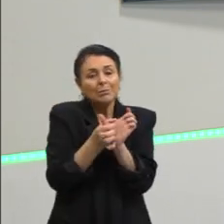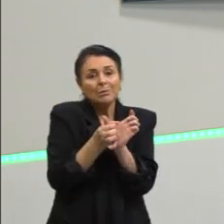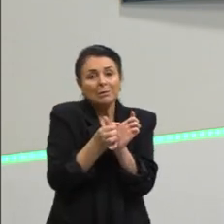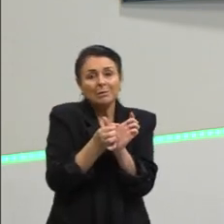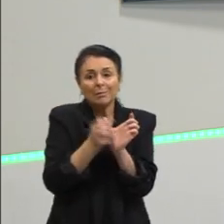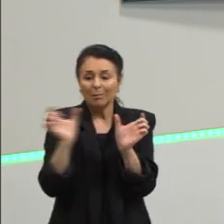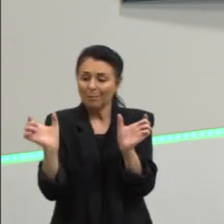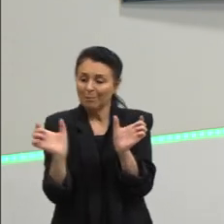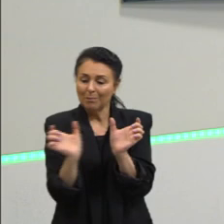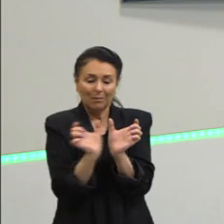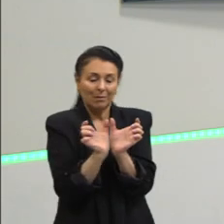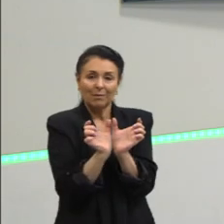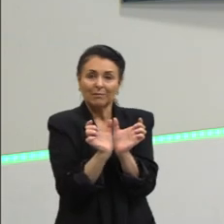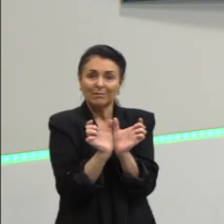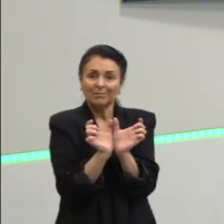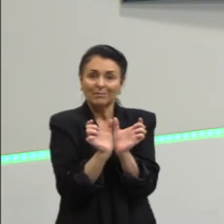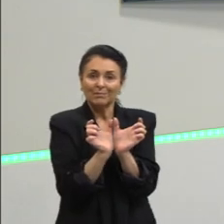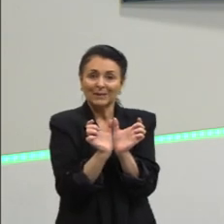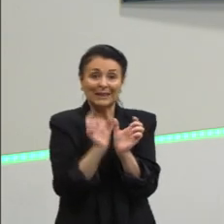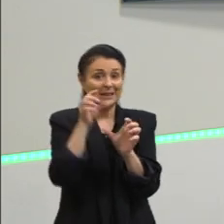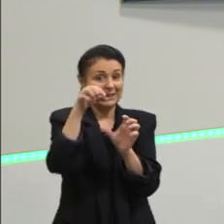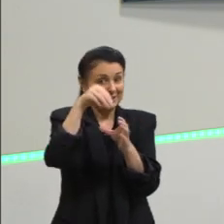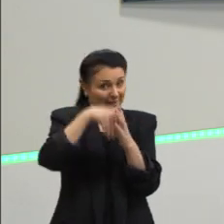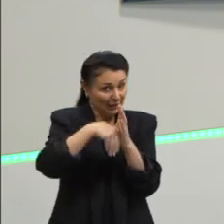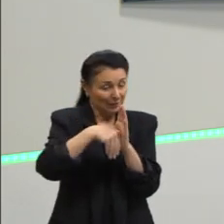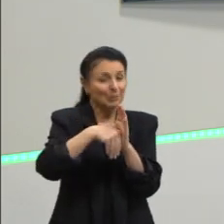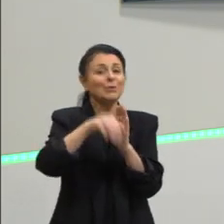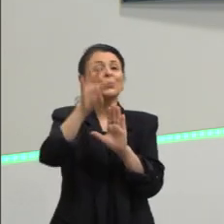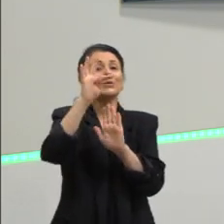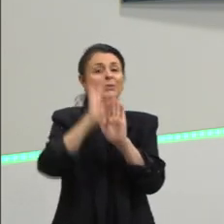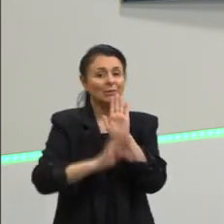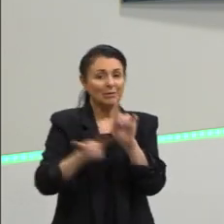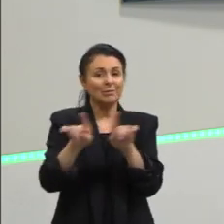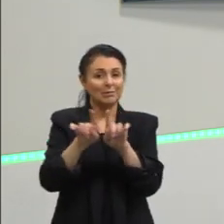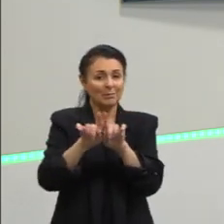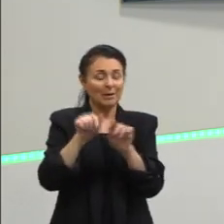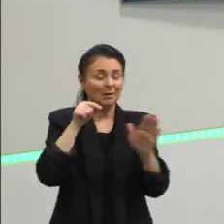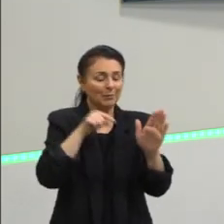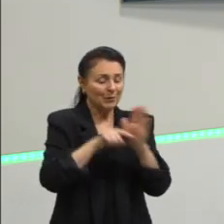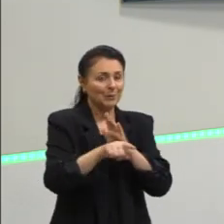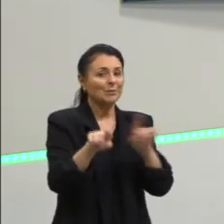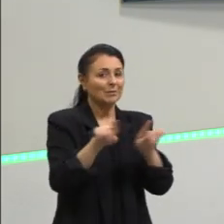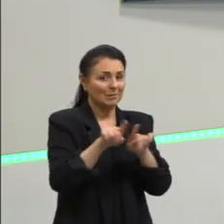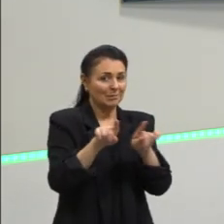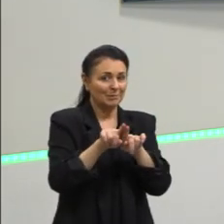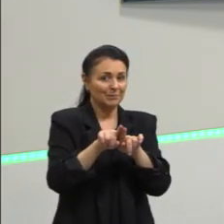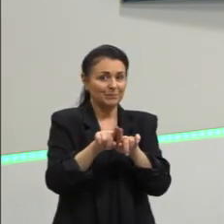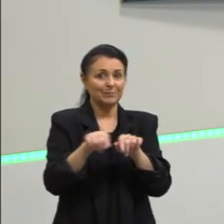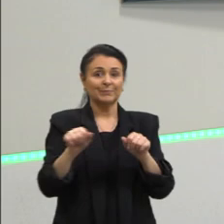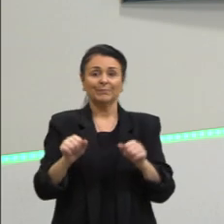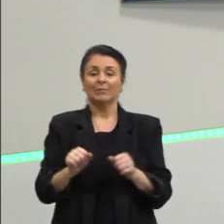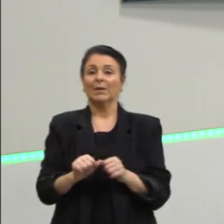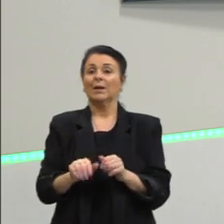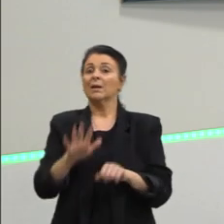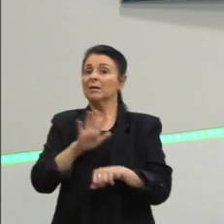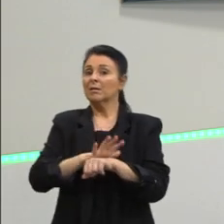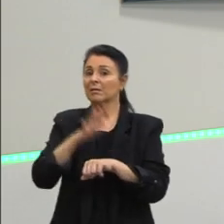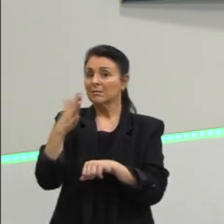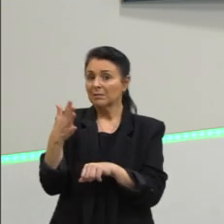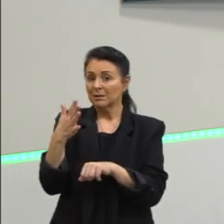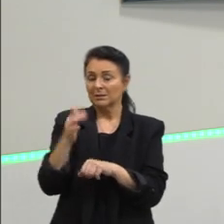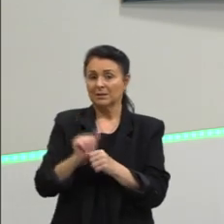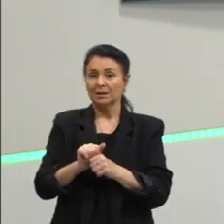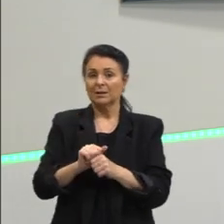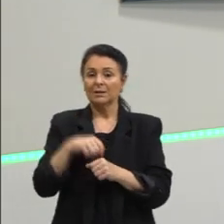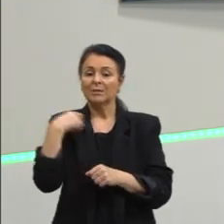Unir elementos dentro de um texto Unir elementos dentro de um enunciado Além disso, gente A